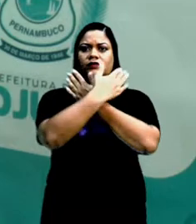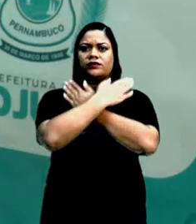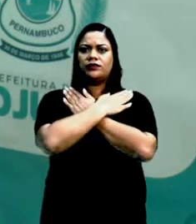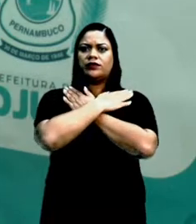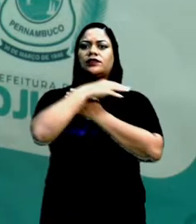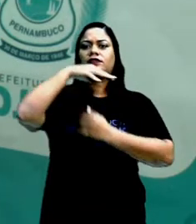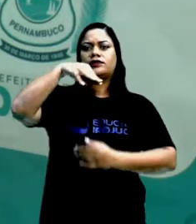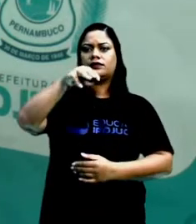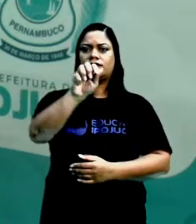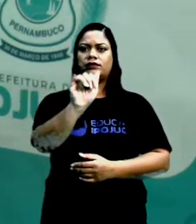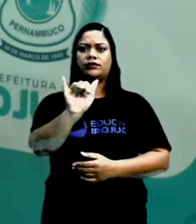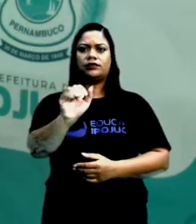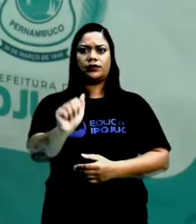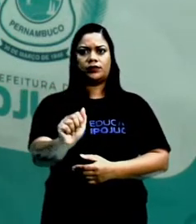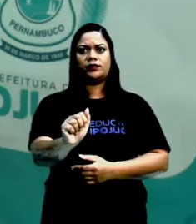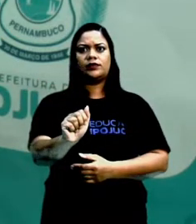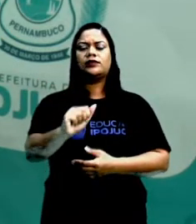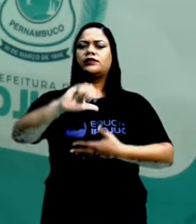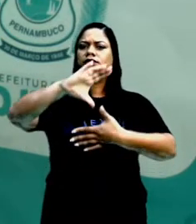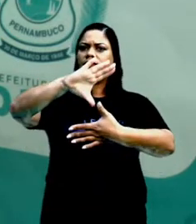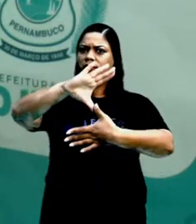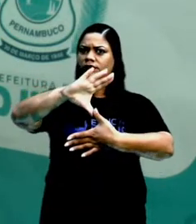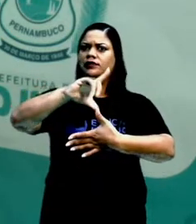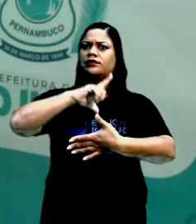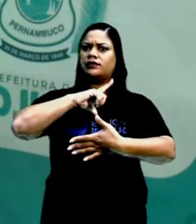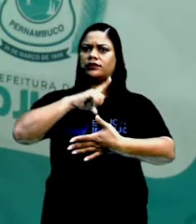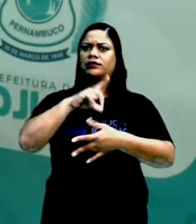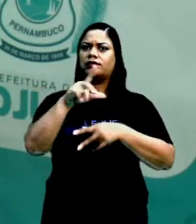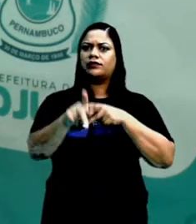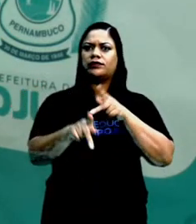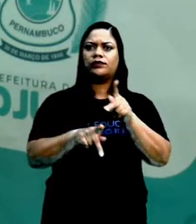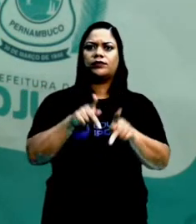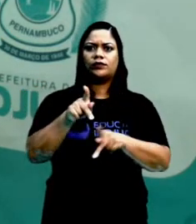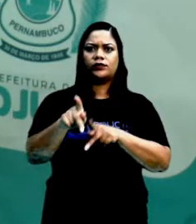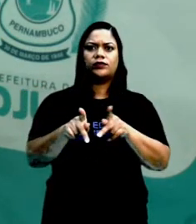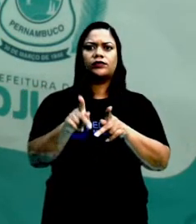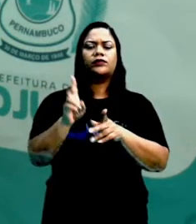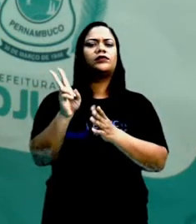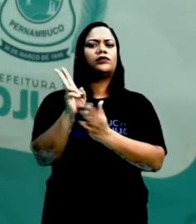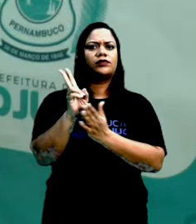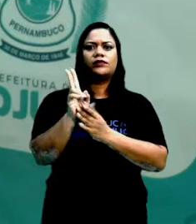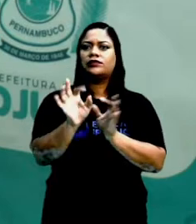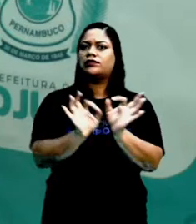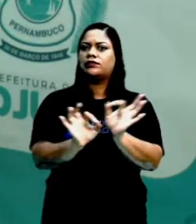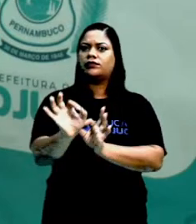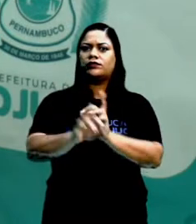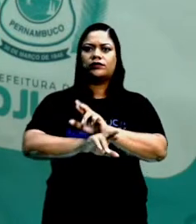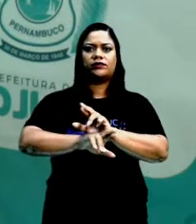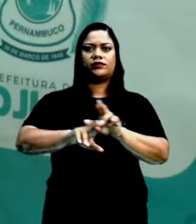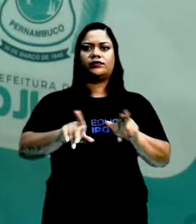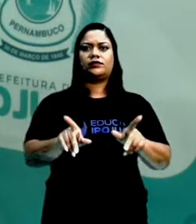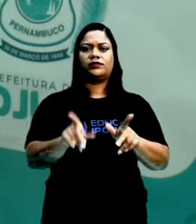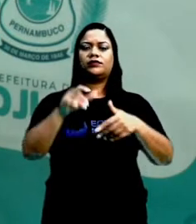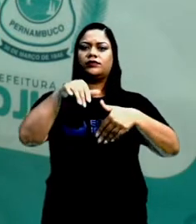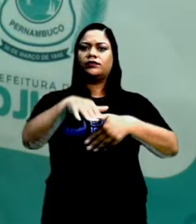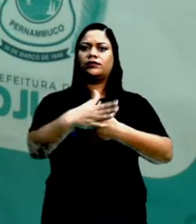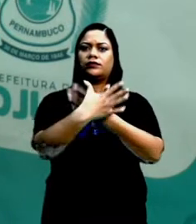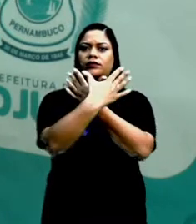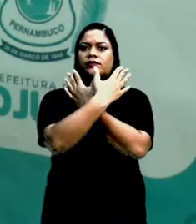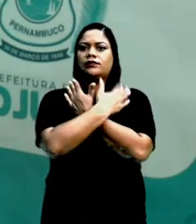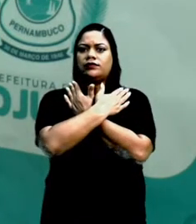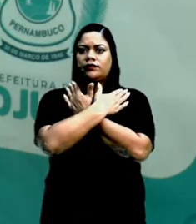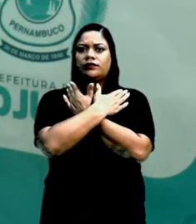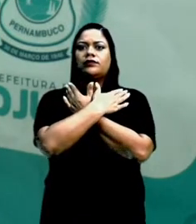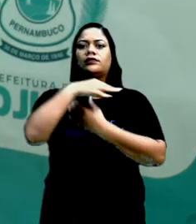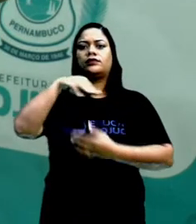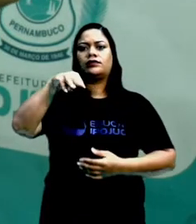Maia. Então, dentro da América, nós temos povos indígenas com diversas organizações, entre eles os Astecas e